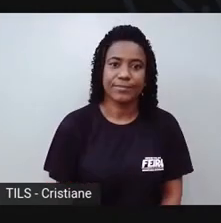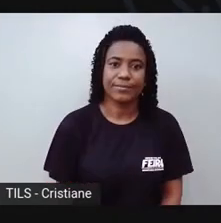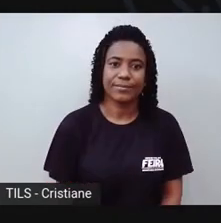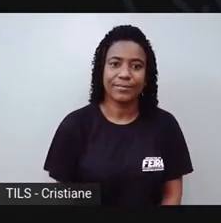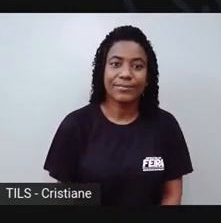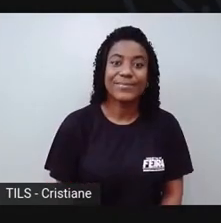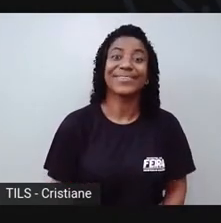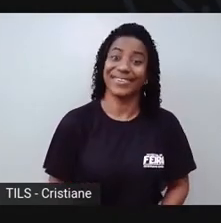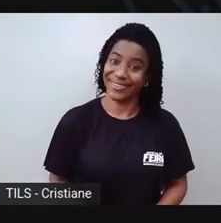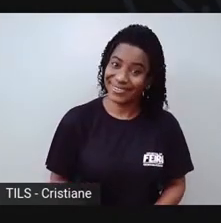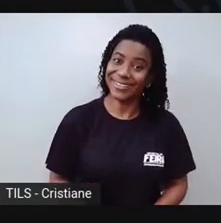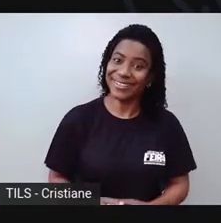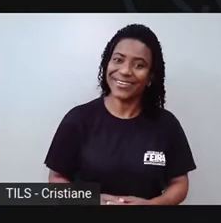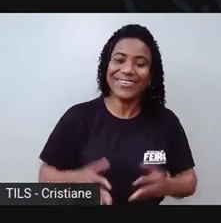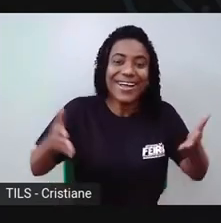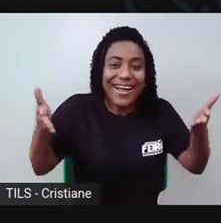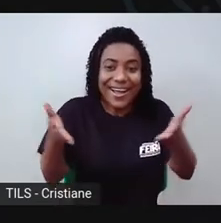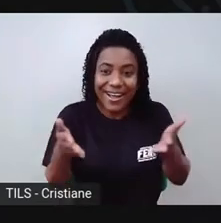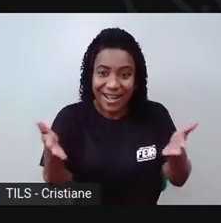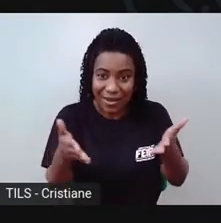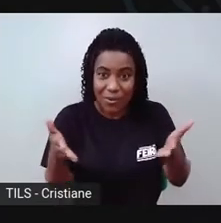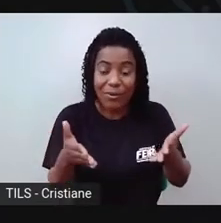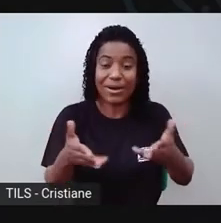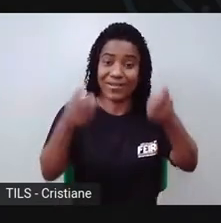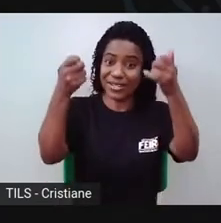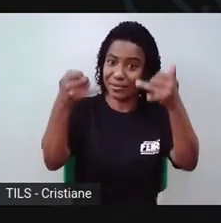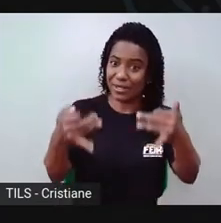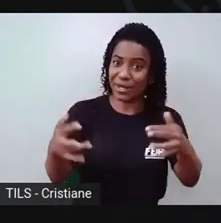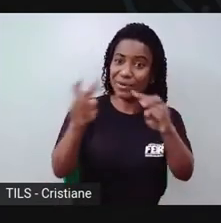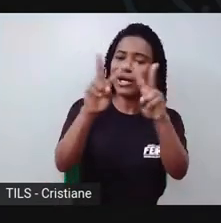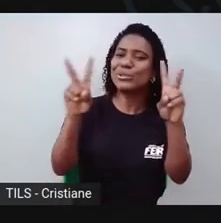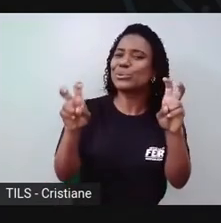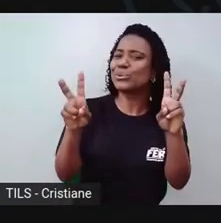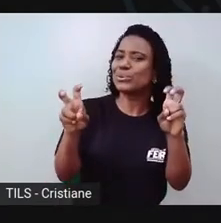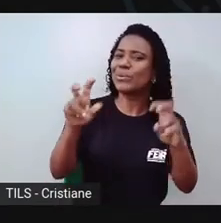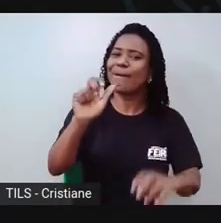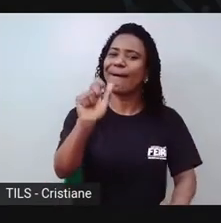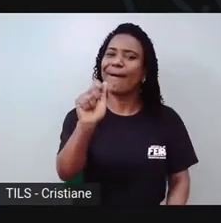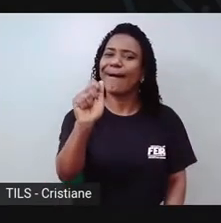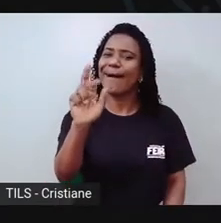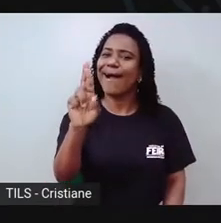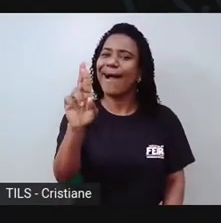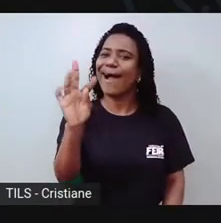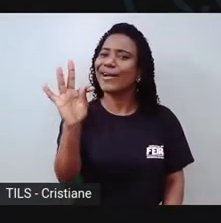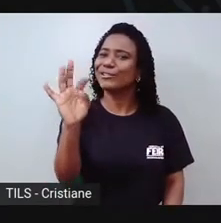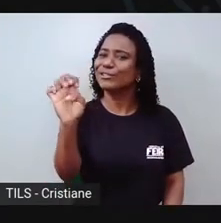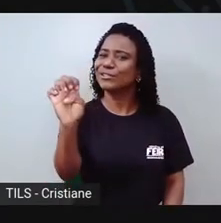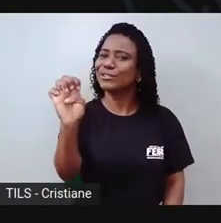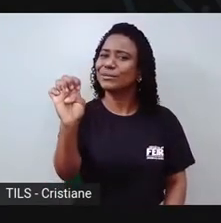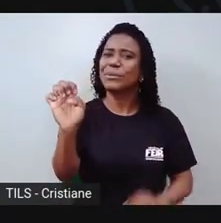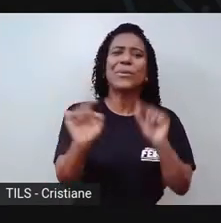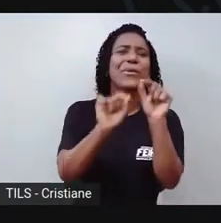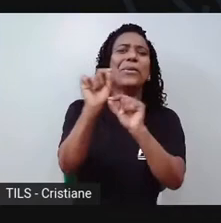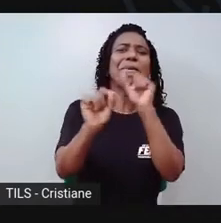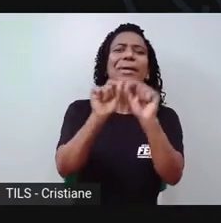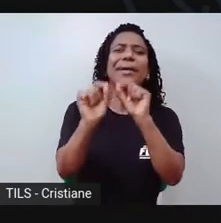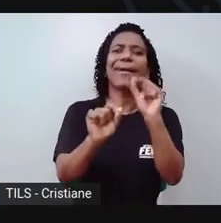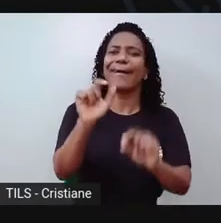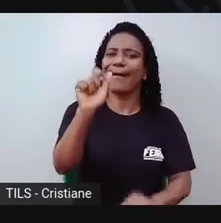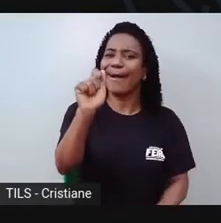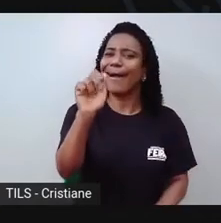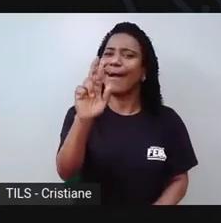E agora, a gente vai falar de arte. O que é arte? A arte nos